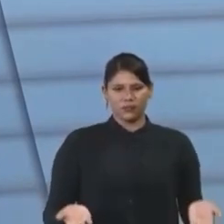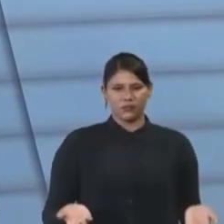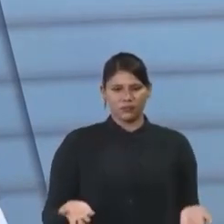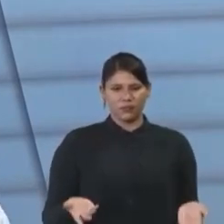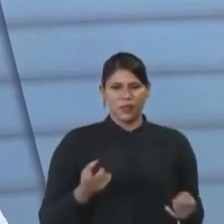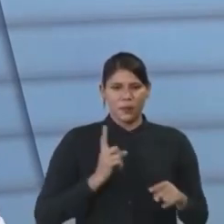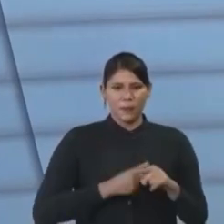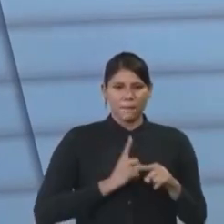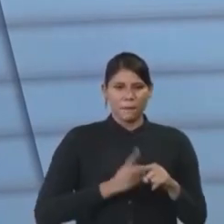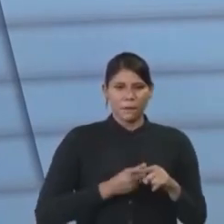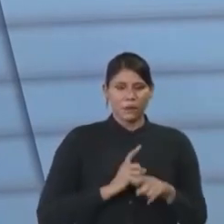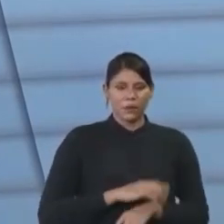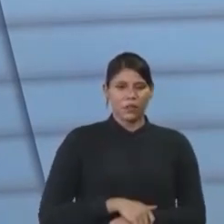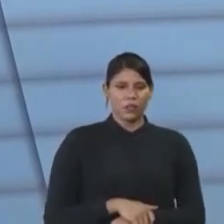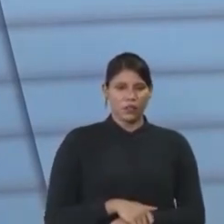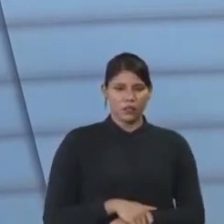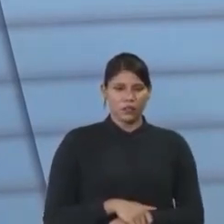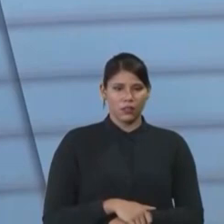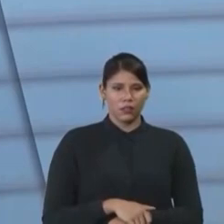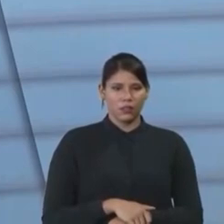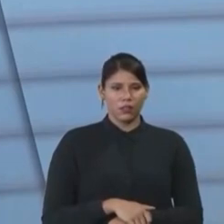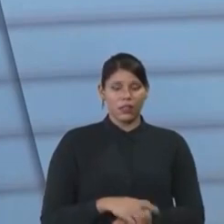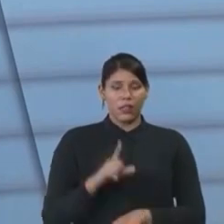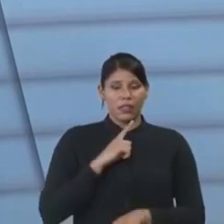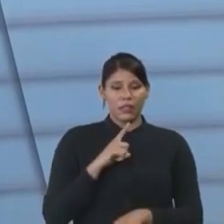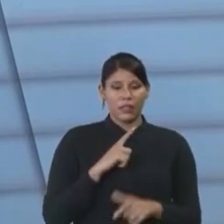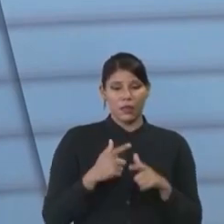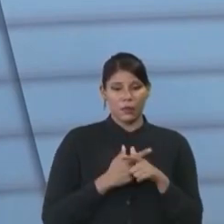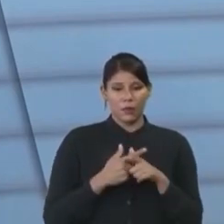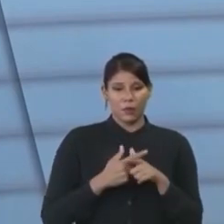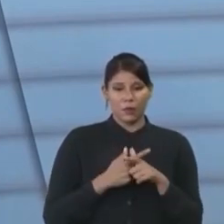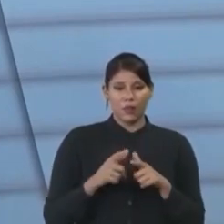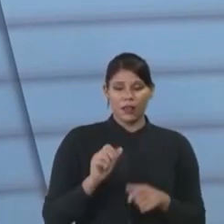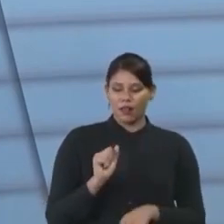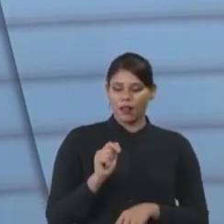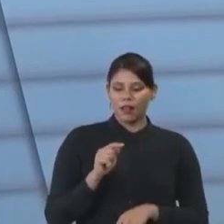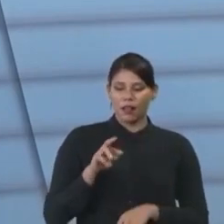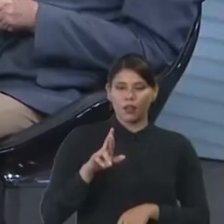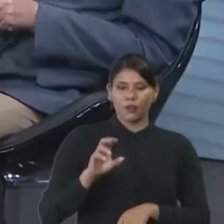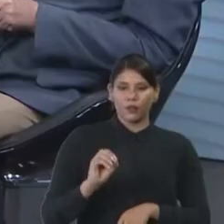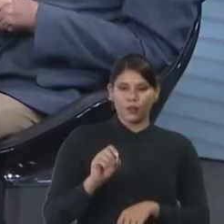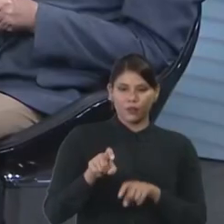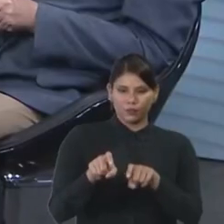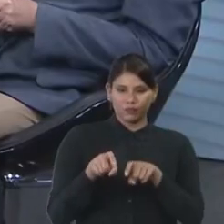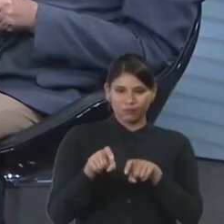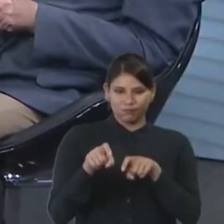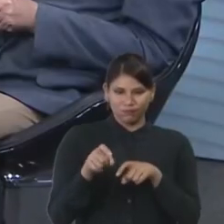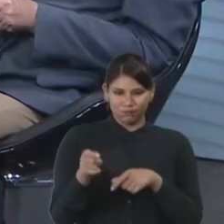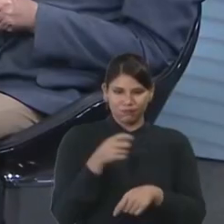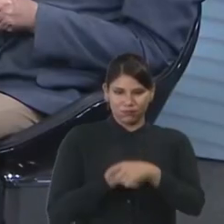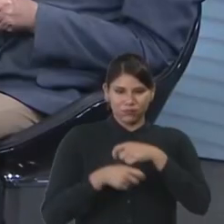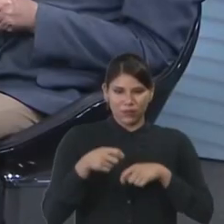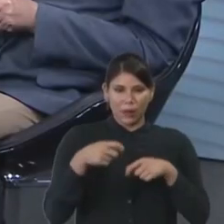Porque até chegar lá... Porque tem um problema aí, o agronegócio precisa